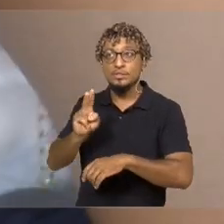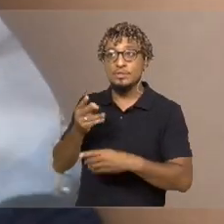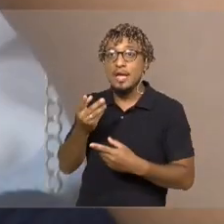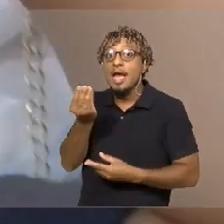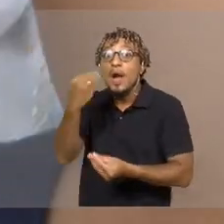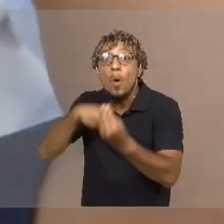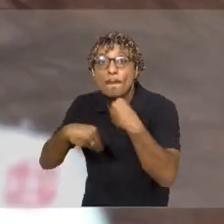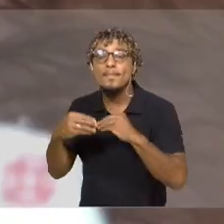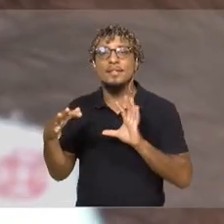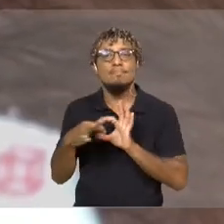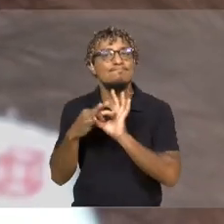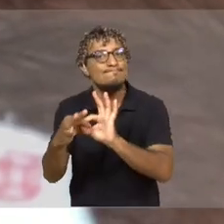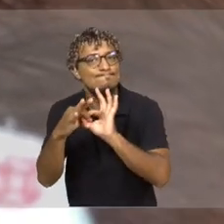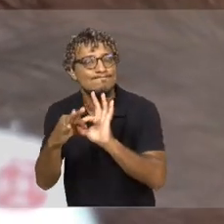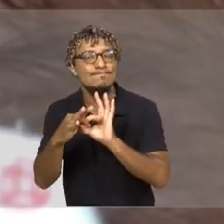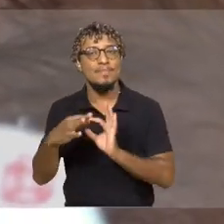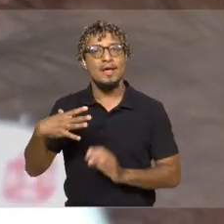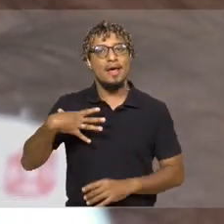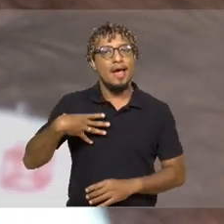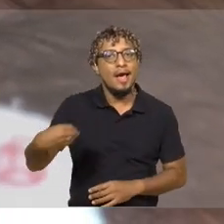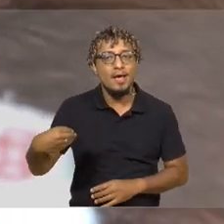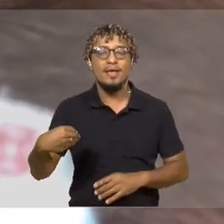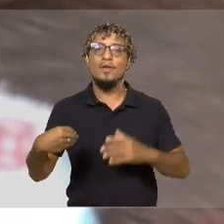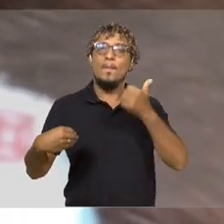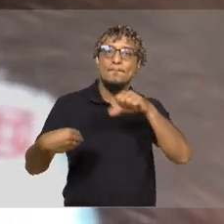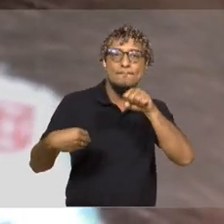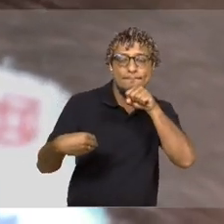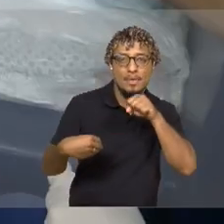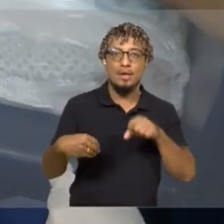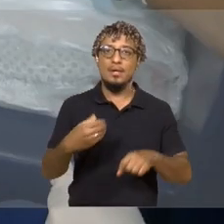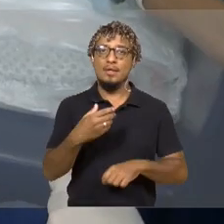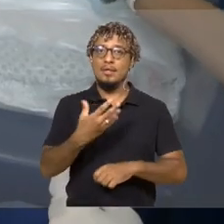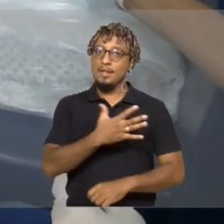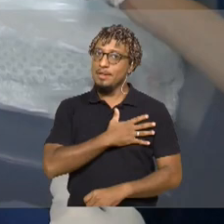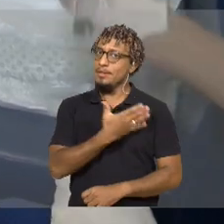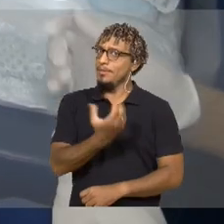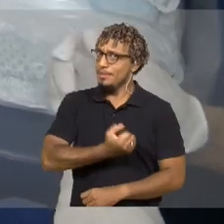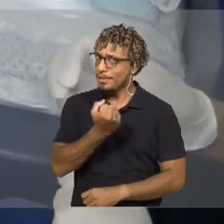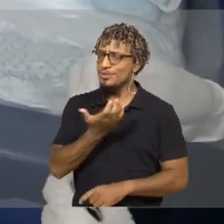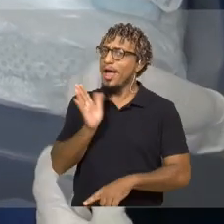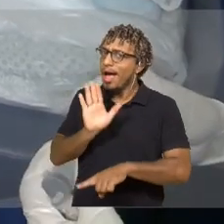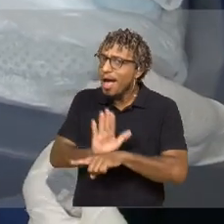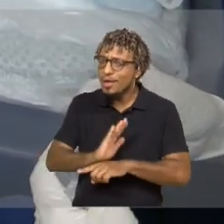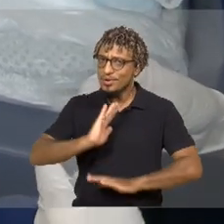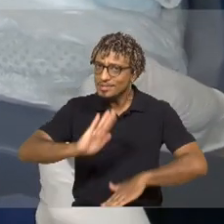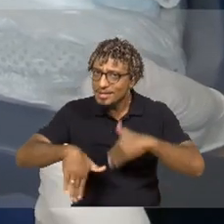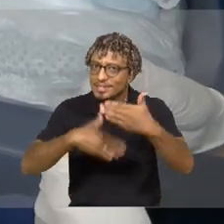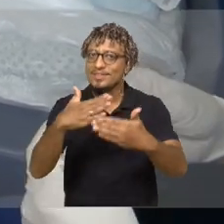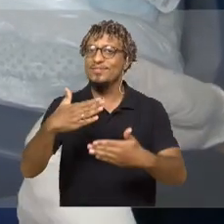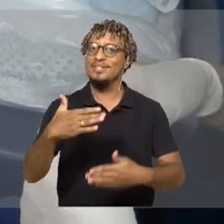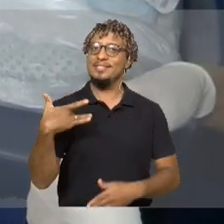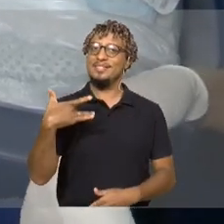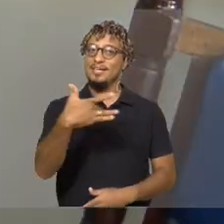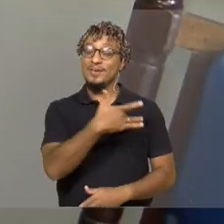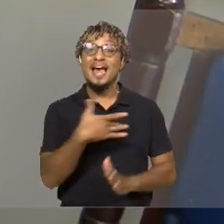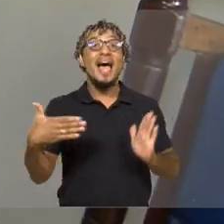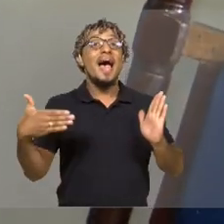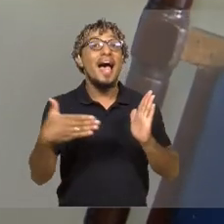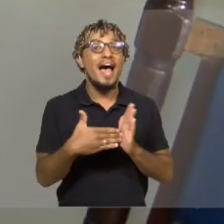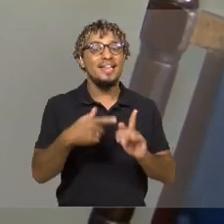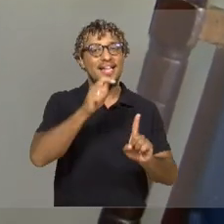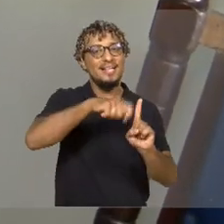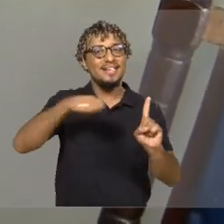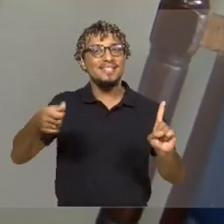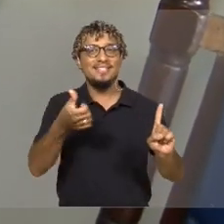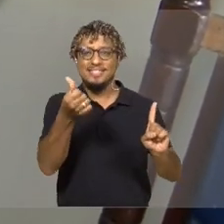entre mãe e bebê. O aleitamento materno contribui para o desenvolvimento saudável. Até os seis meses de vida,